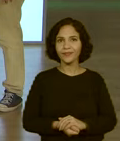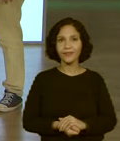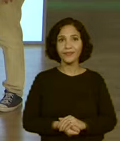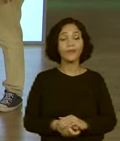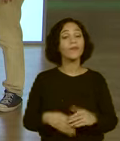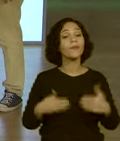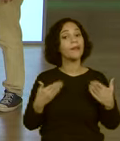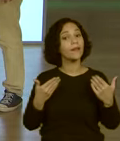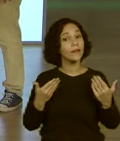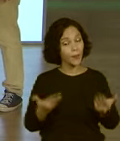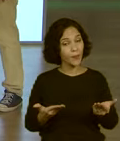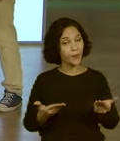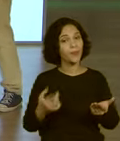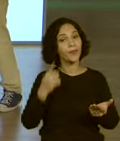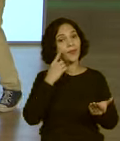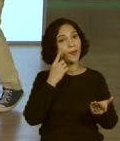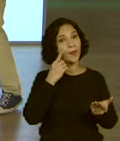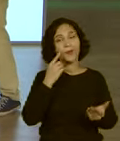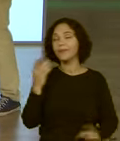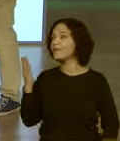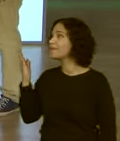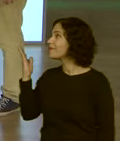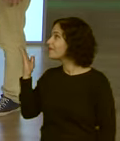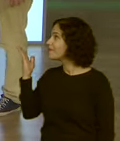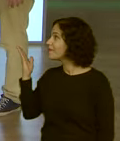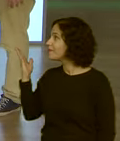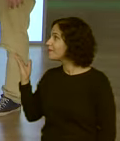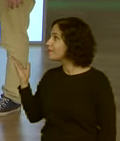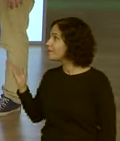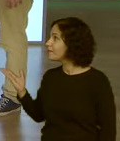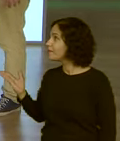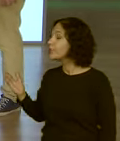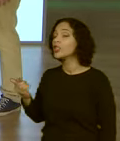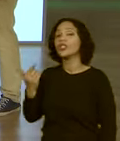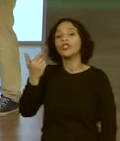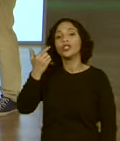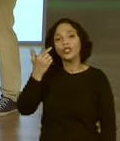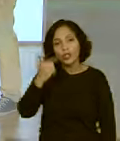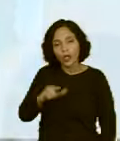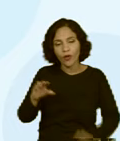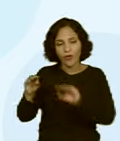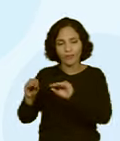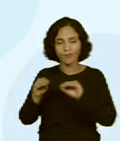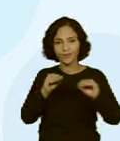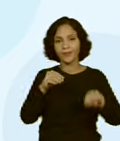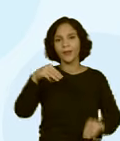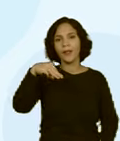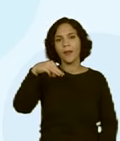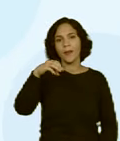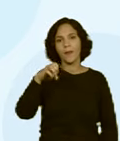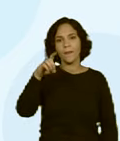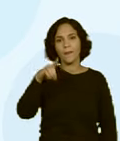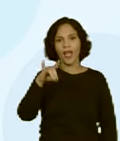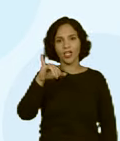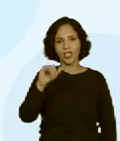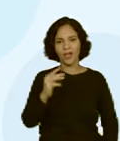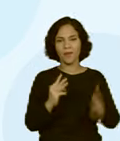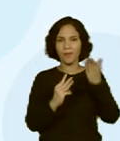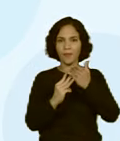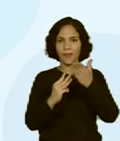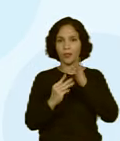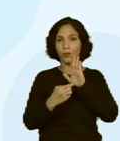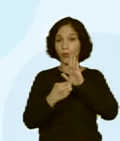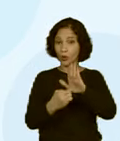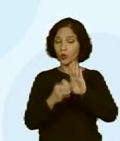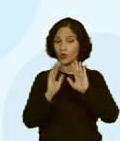Bom, então nós temos o seguinte. Aqui, nós repetimos aquela média que nós tínhamos apresentado